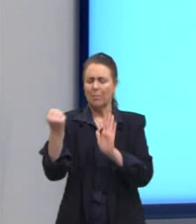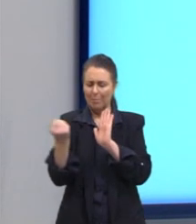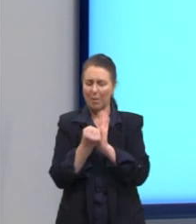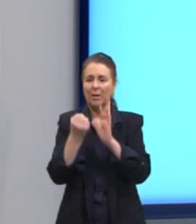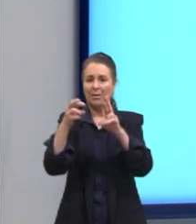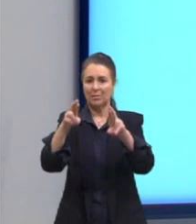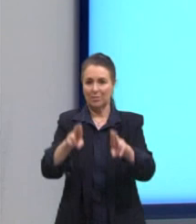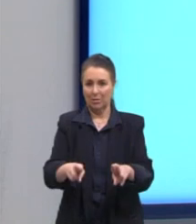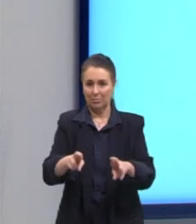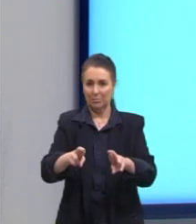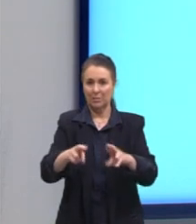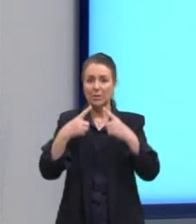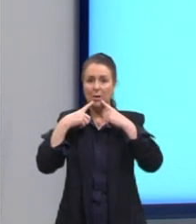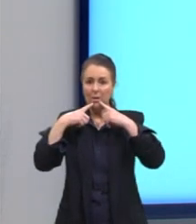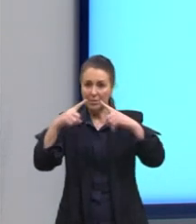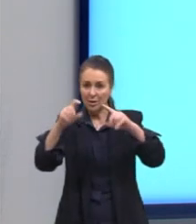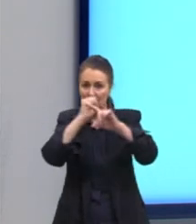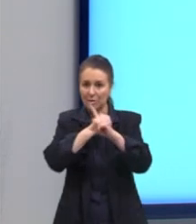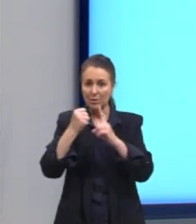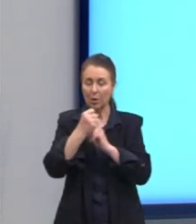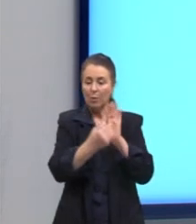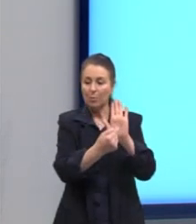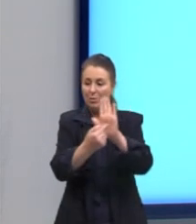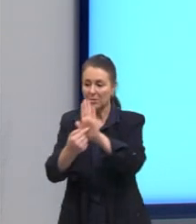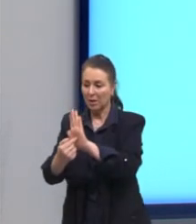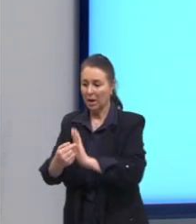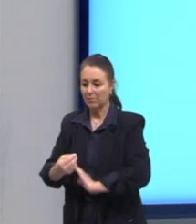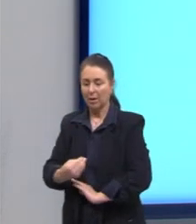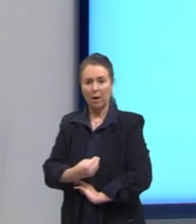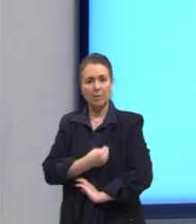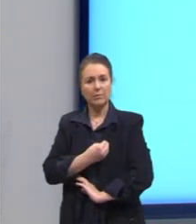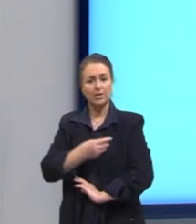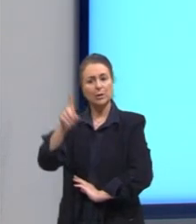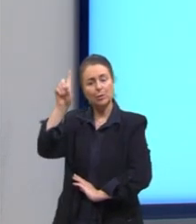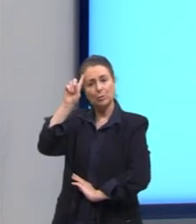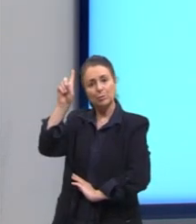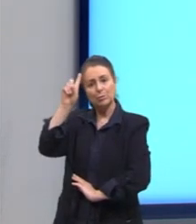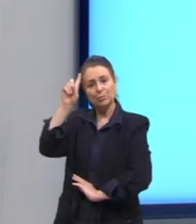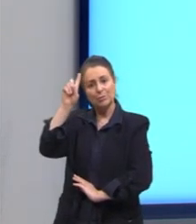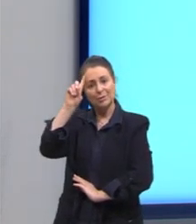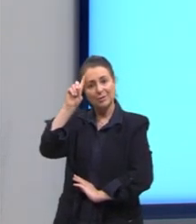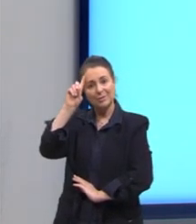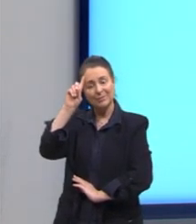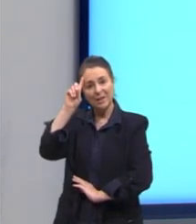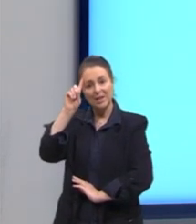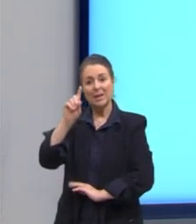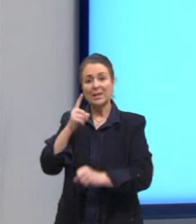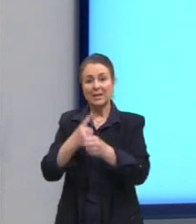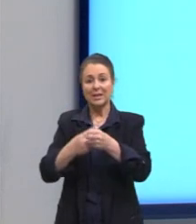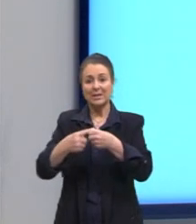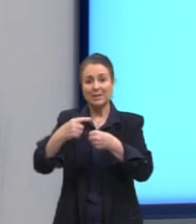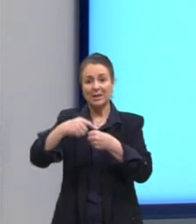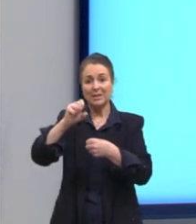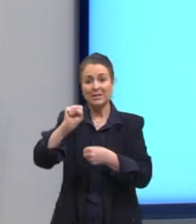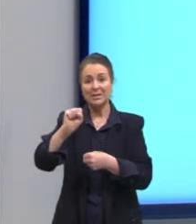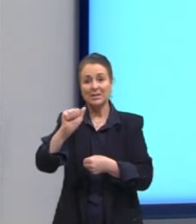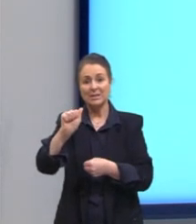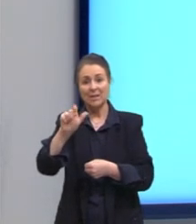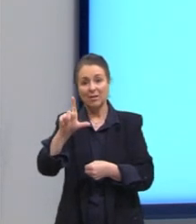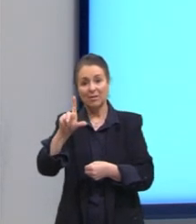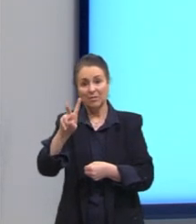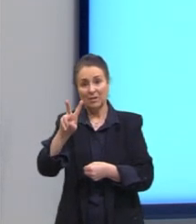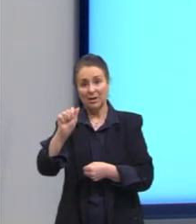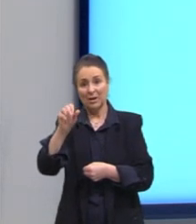e de denúncia social. E revelava o quê? O cotidiano, né, o dia a dia das pessoas lá de Salvador. Como na obra, né, Mar Morto, que é de